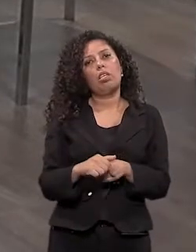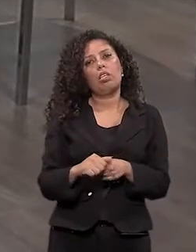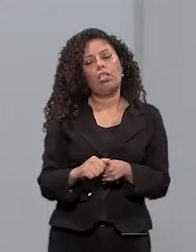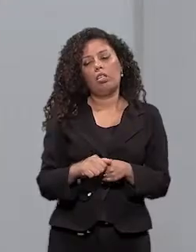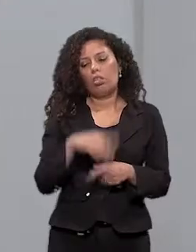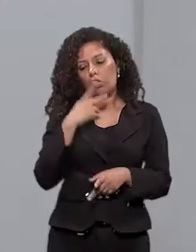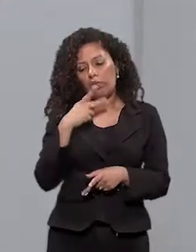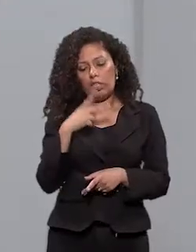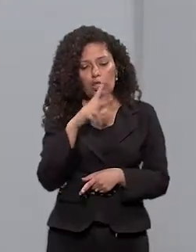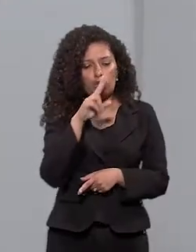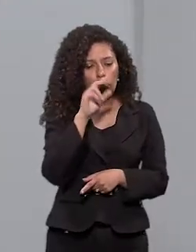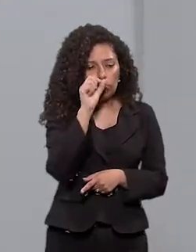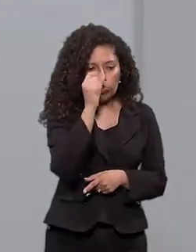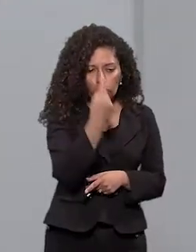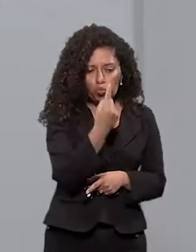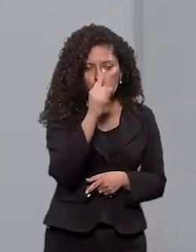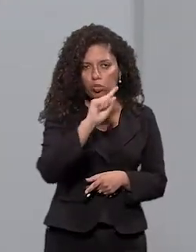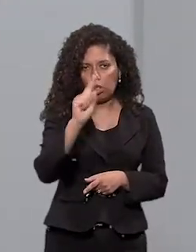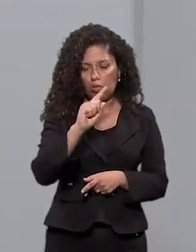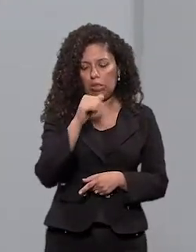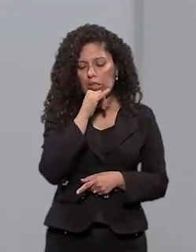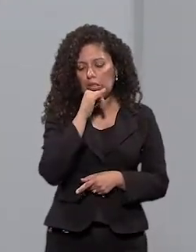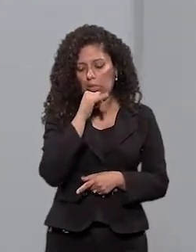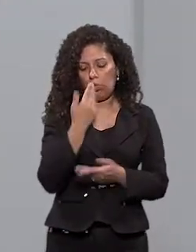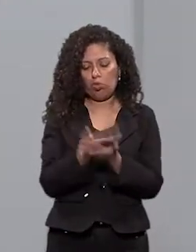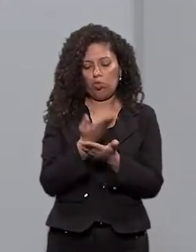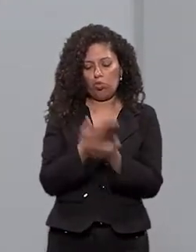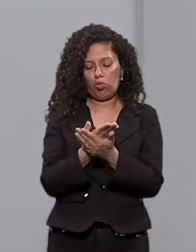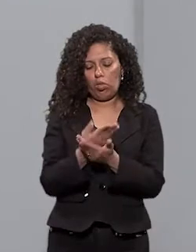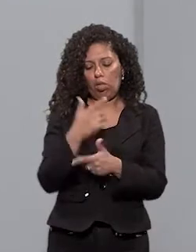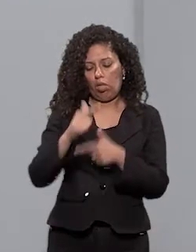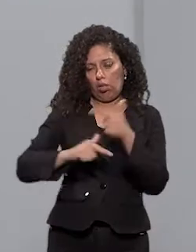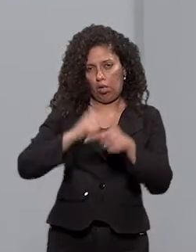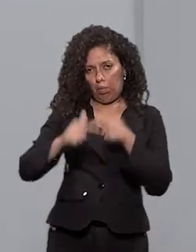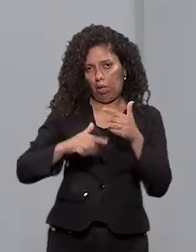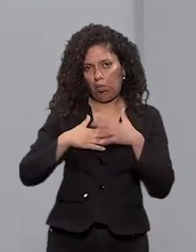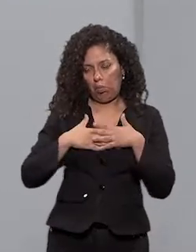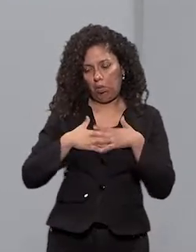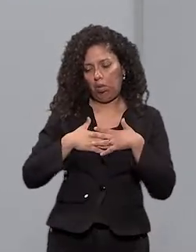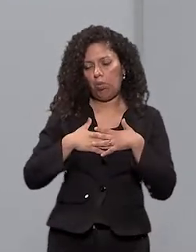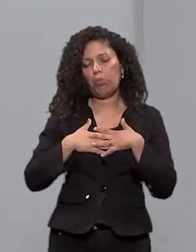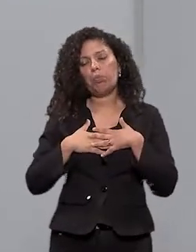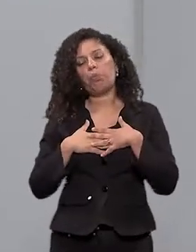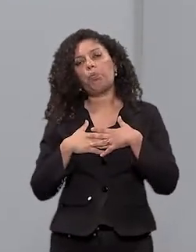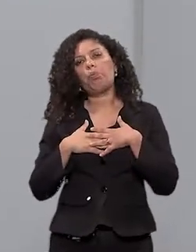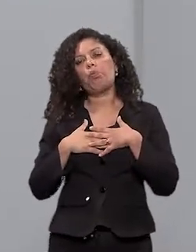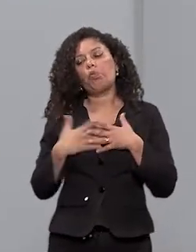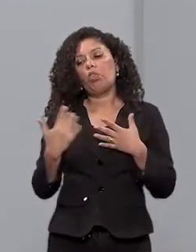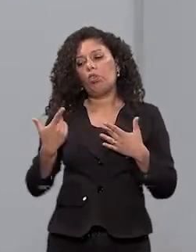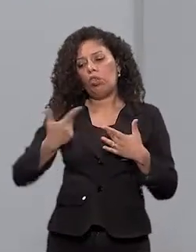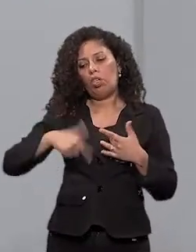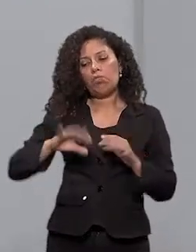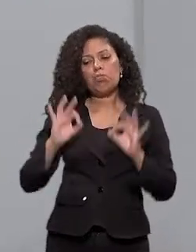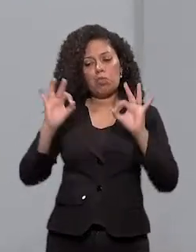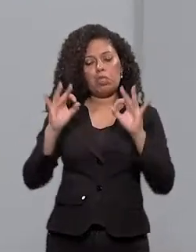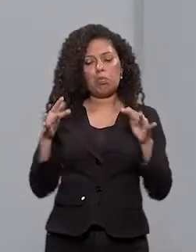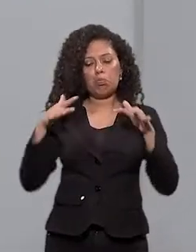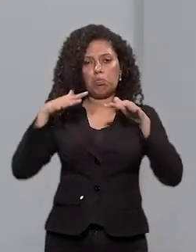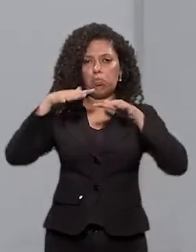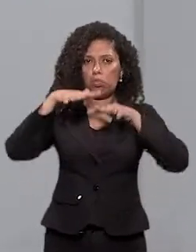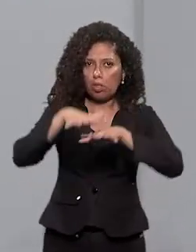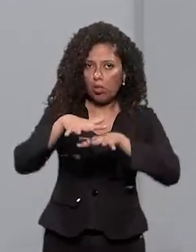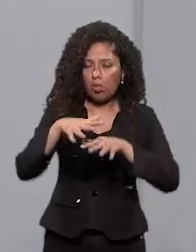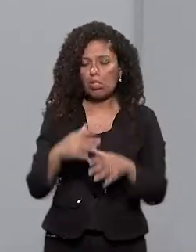especificando, né? Eu trabalho numa escola atualmente que vem sendo referência no trabalho de inclusão, então a gente lida